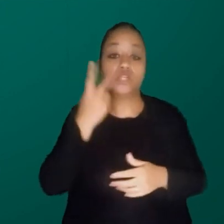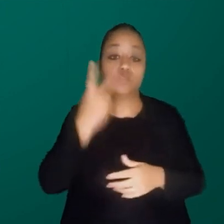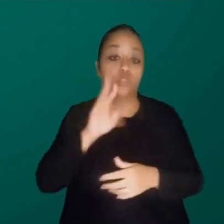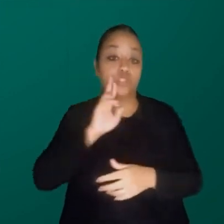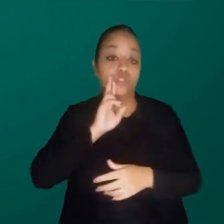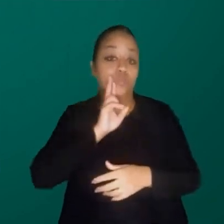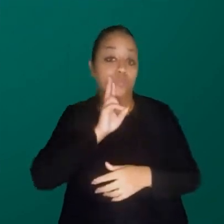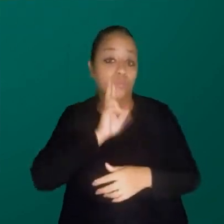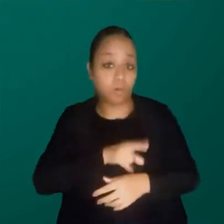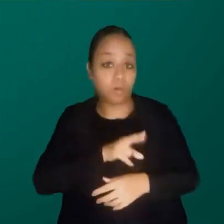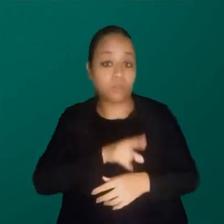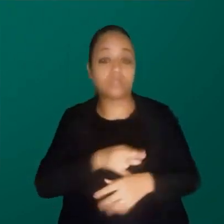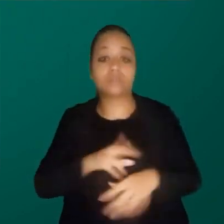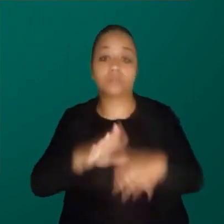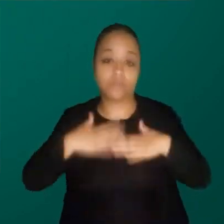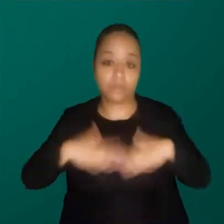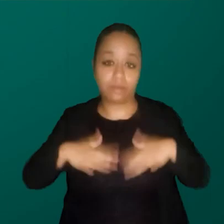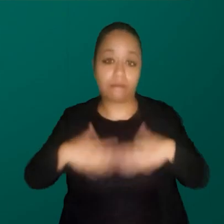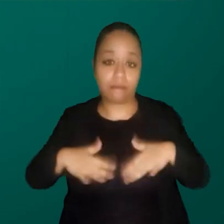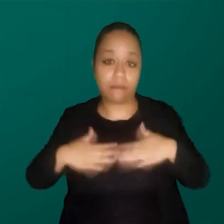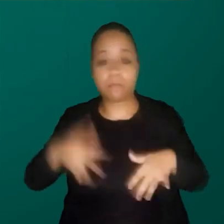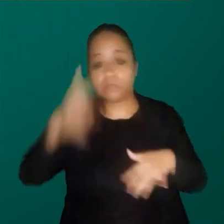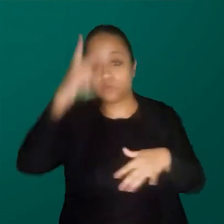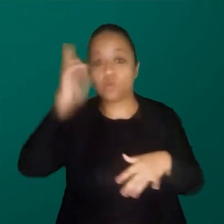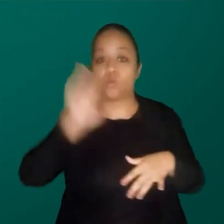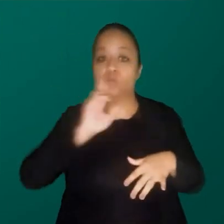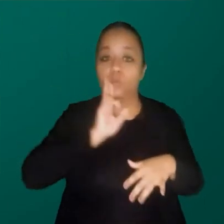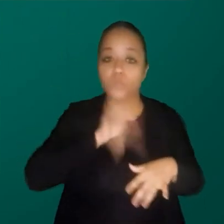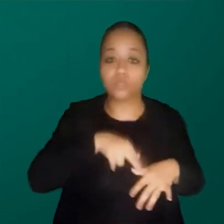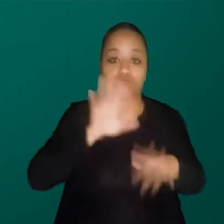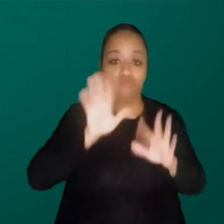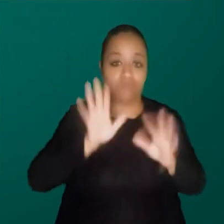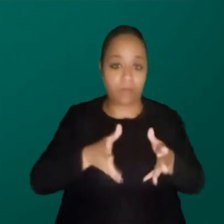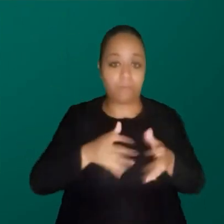respostas, a gente já fica mais relaxada porque alguém já começou a responder.